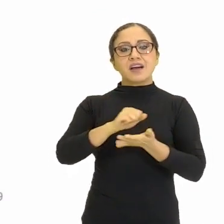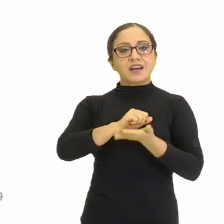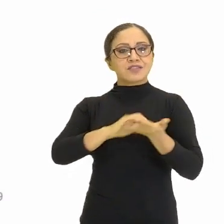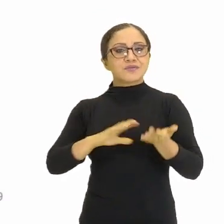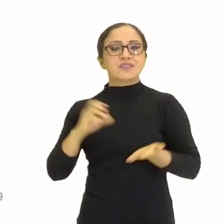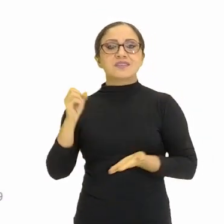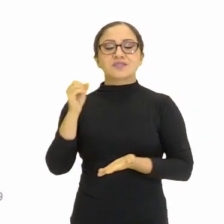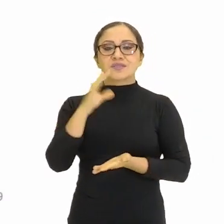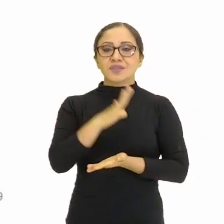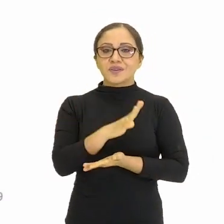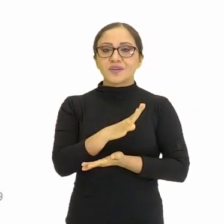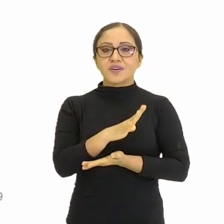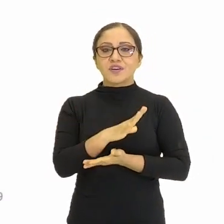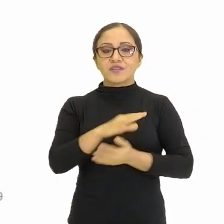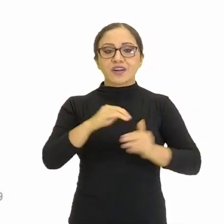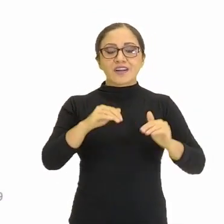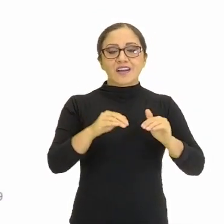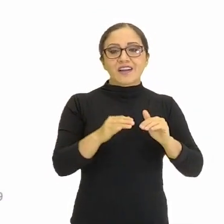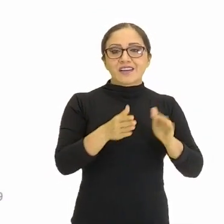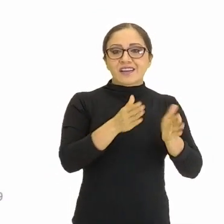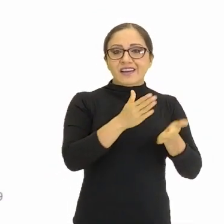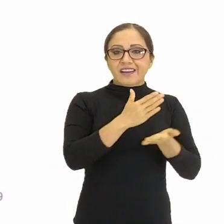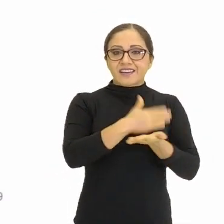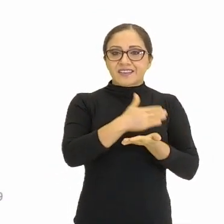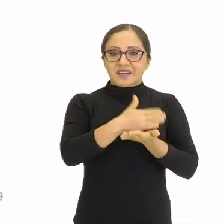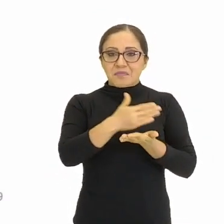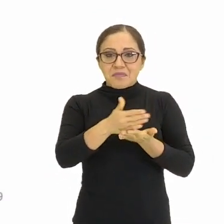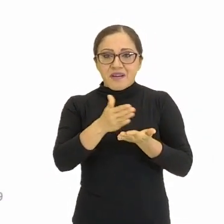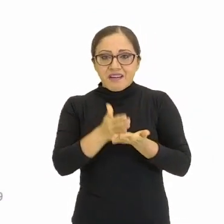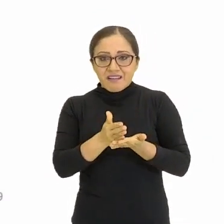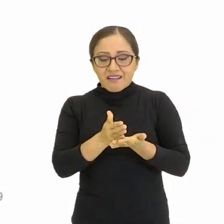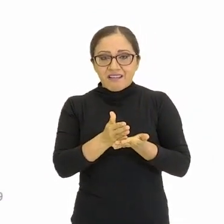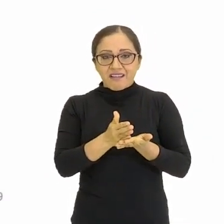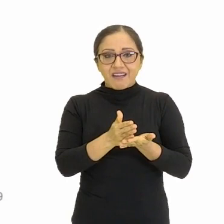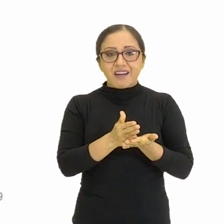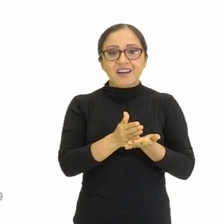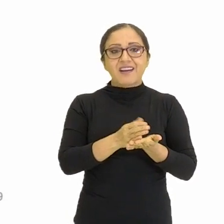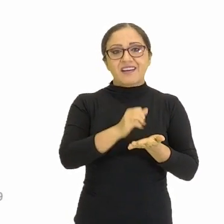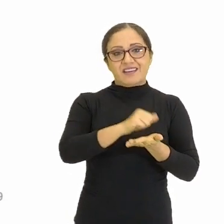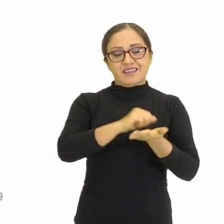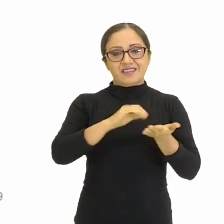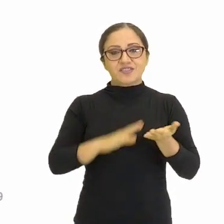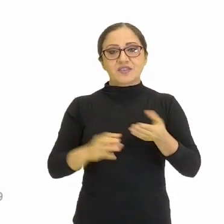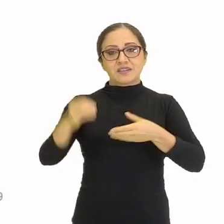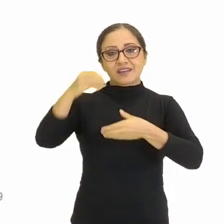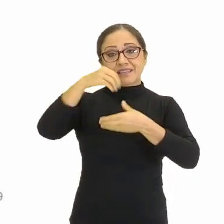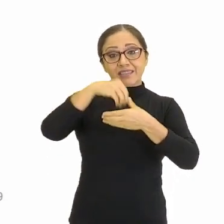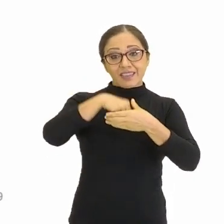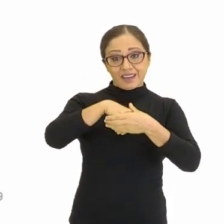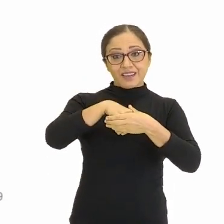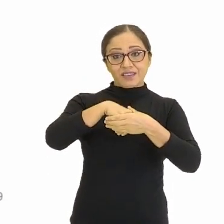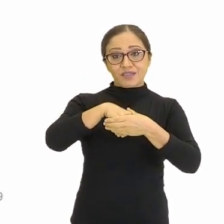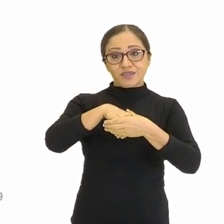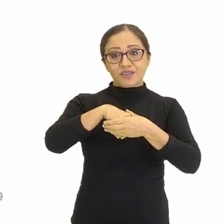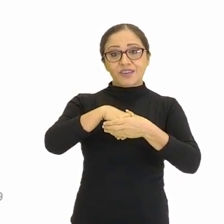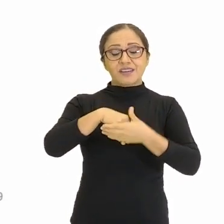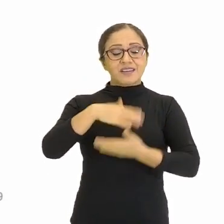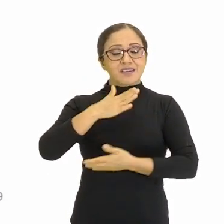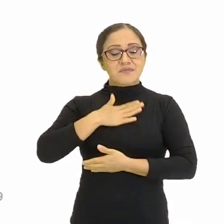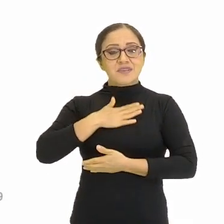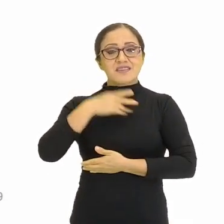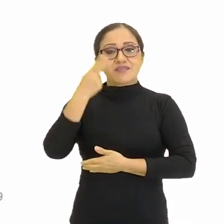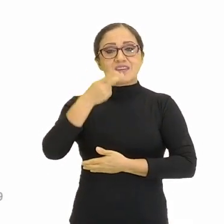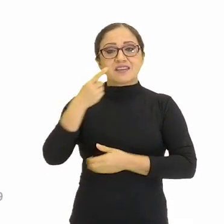dos alunos para que estes alcancem os objetivos propostos. Isso aí já tá implícito em toda a minha fala desde o primeiro